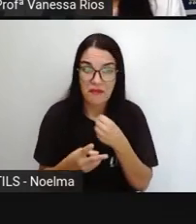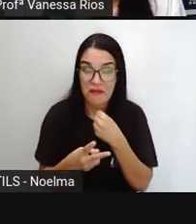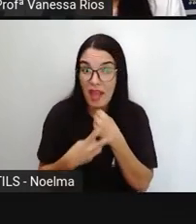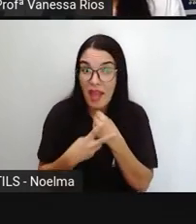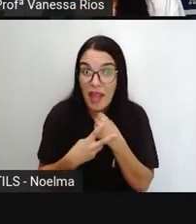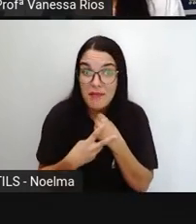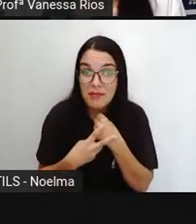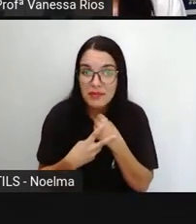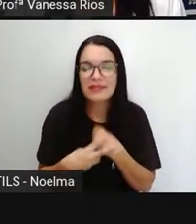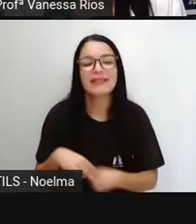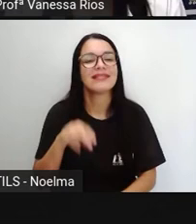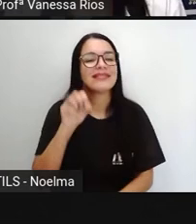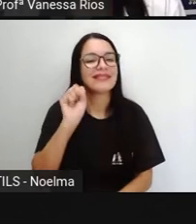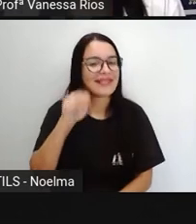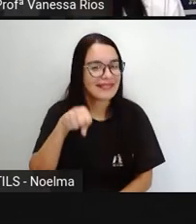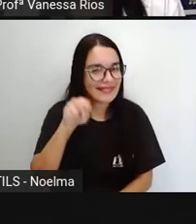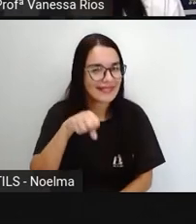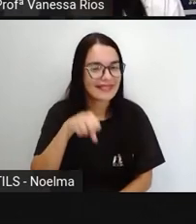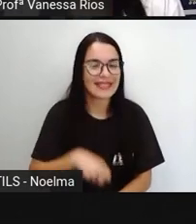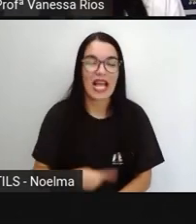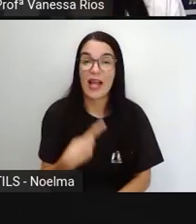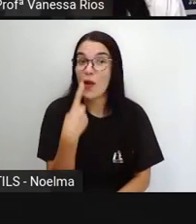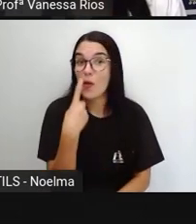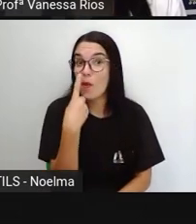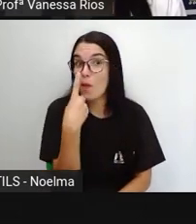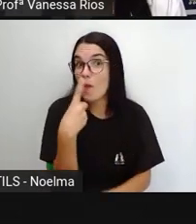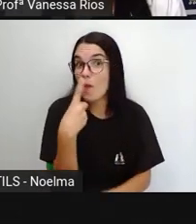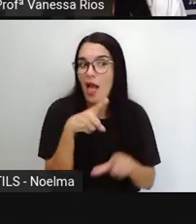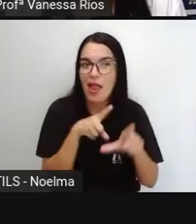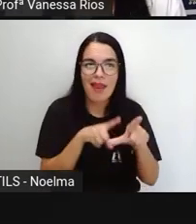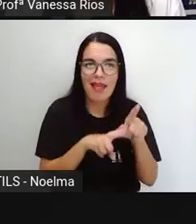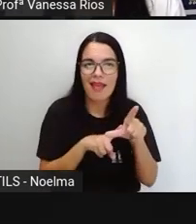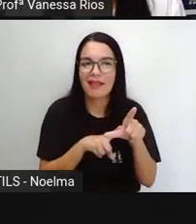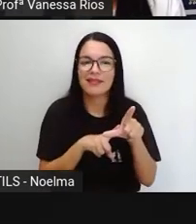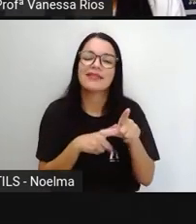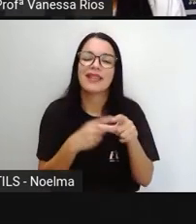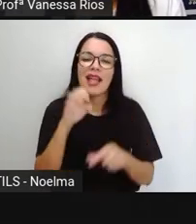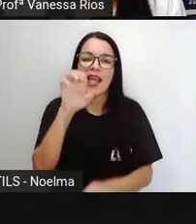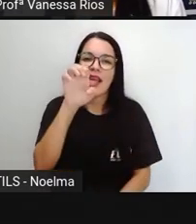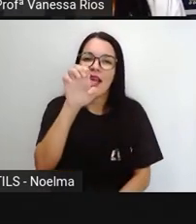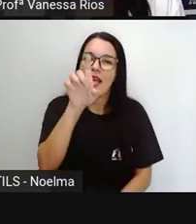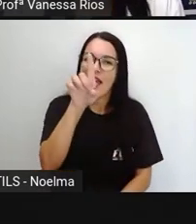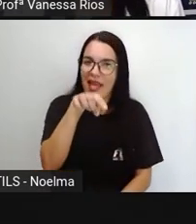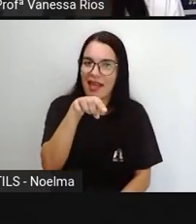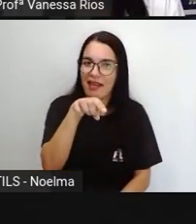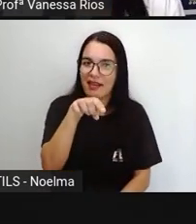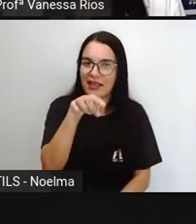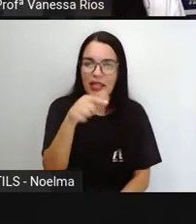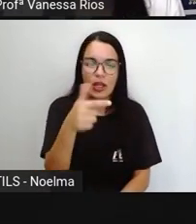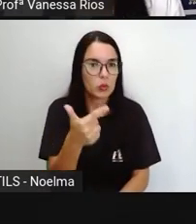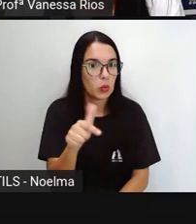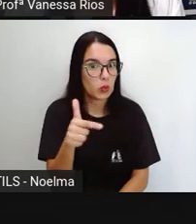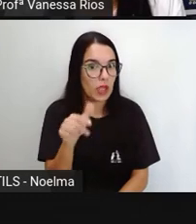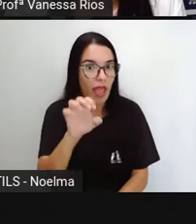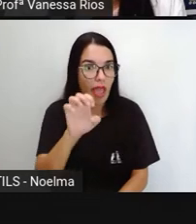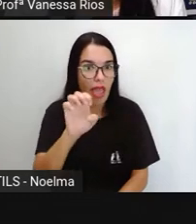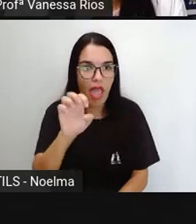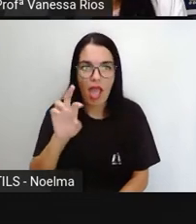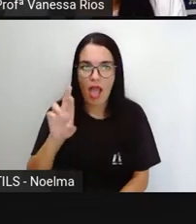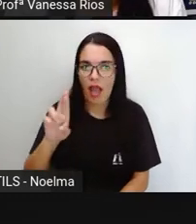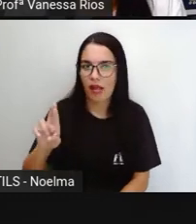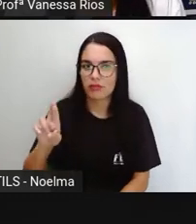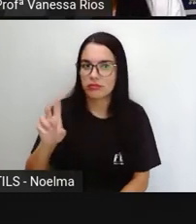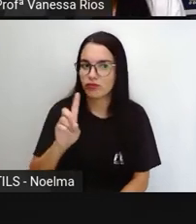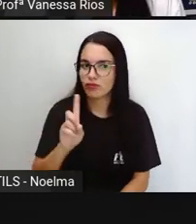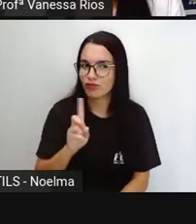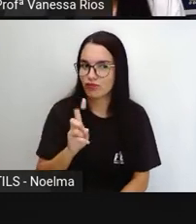letra só formando uma palavra. E nesse caso, o verbo. Que não é o verbo É. Não existe o verbo É. Vem de outro